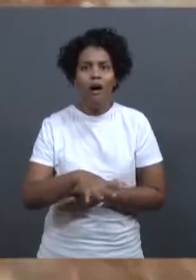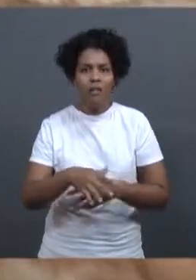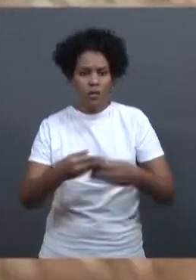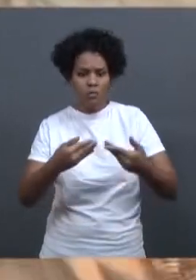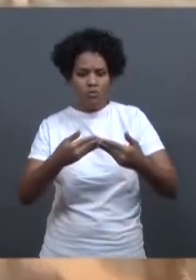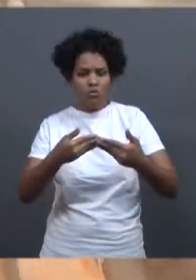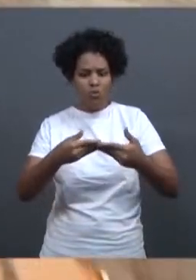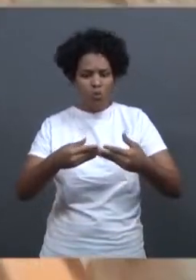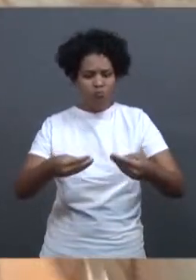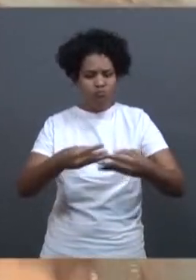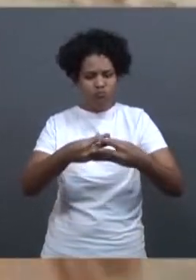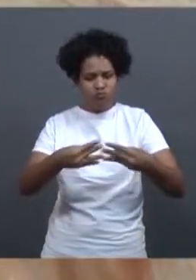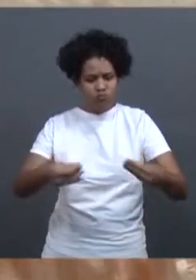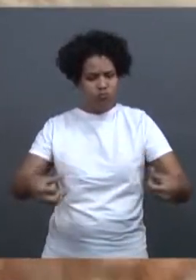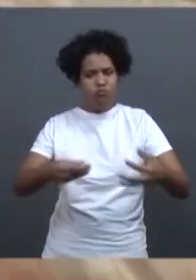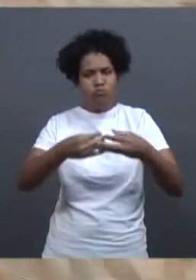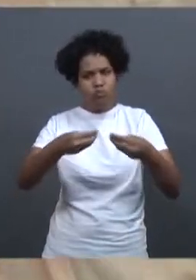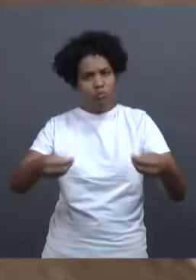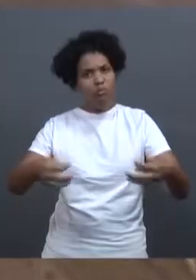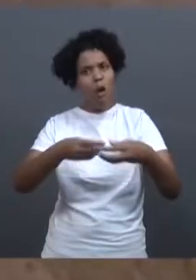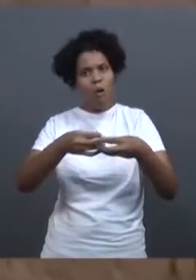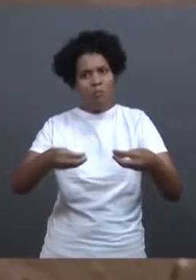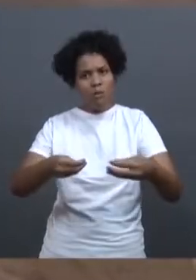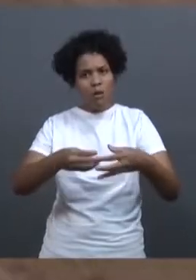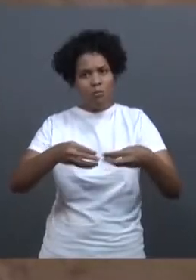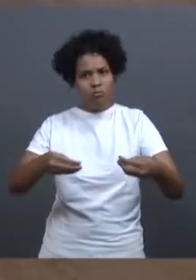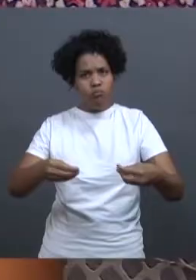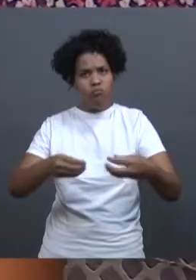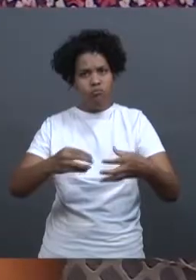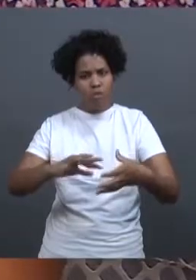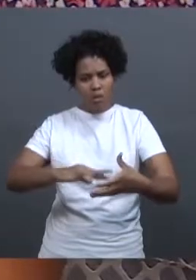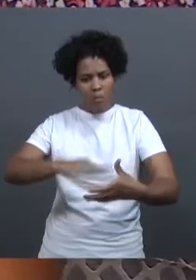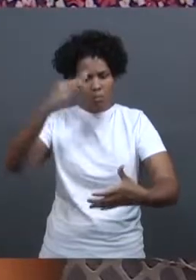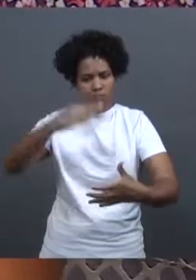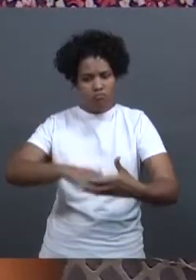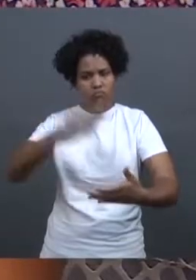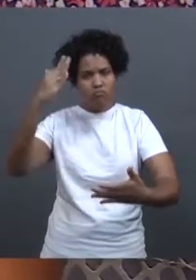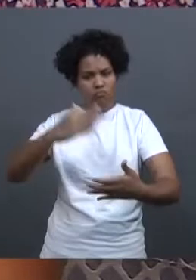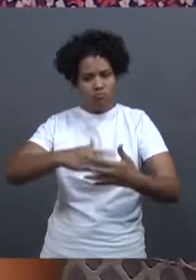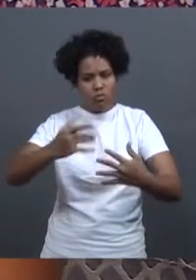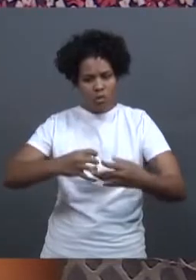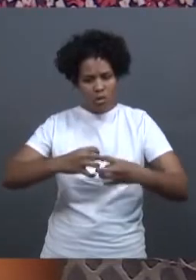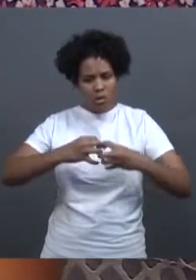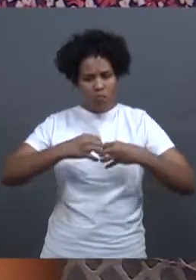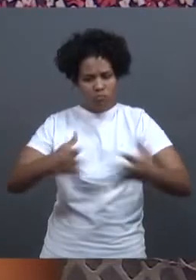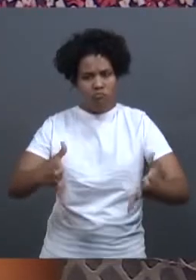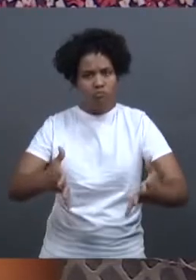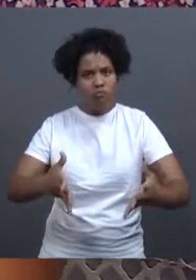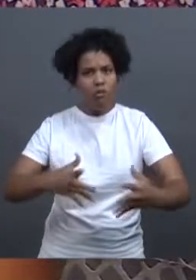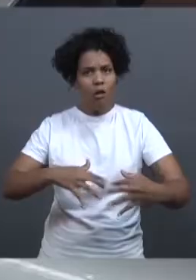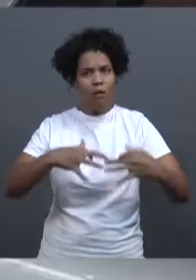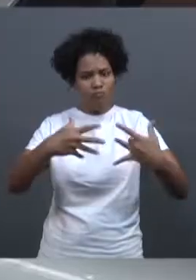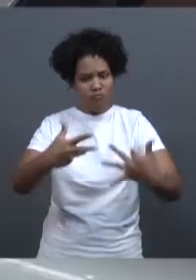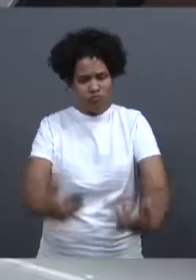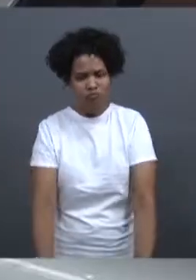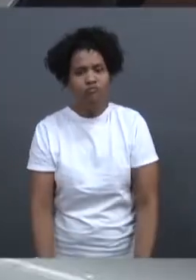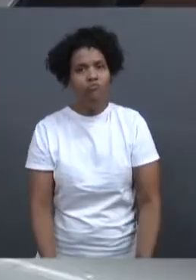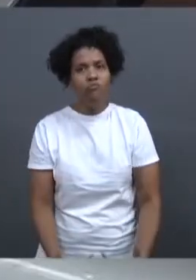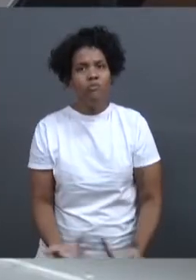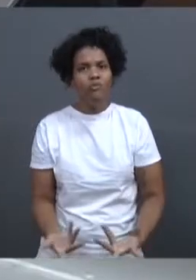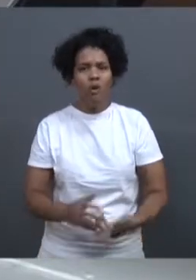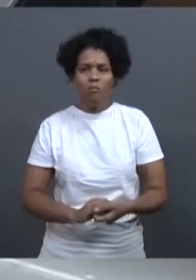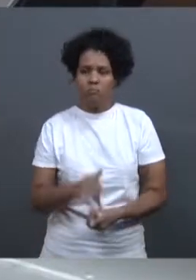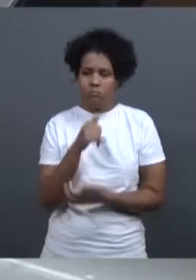virar tipo uma pasta, e aí aumentou a pressão e rompeu. Foi muito triste. Foi o pior dia da nossa vida. Fui mais